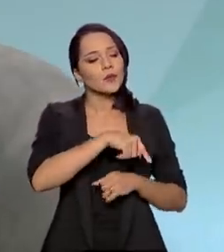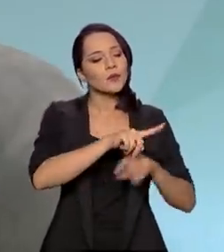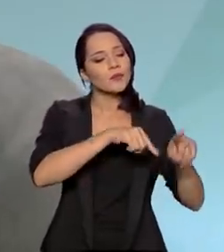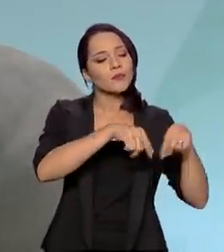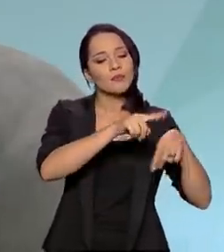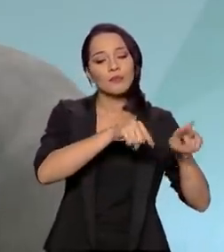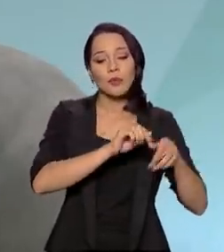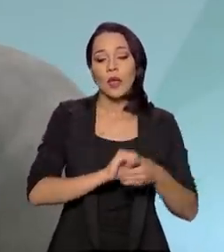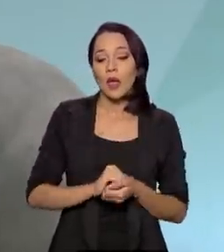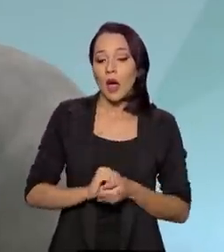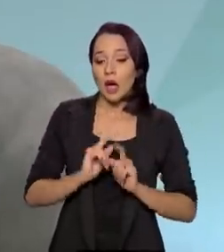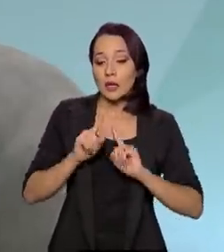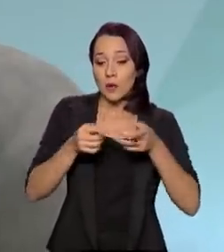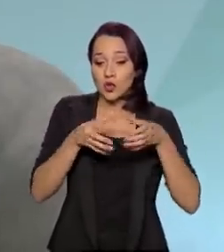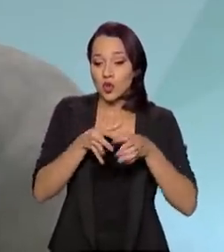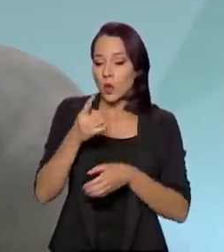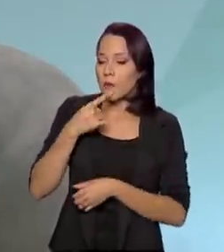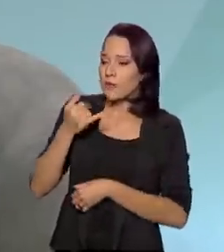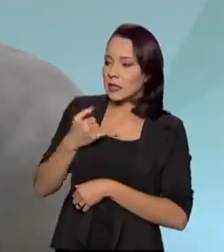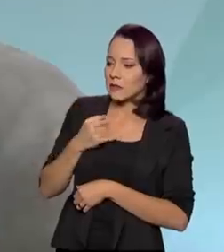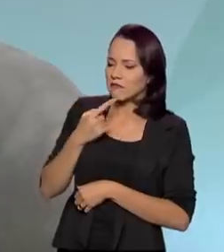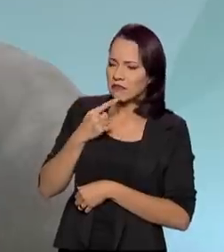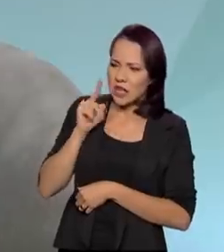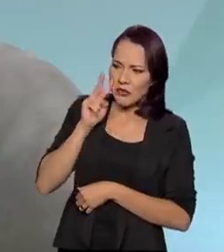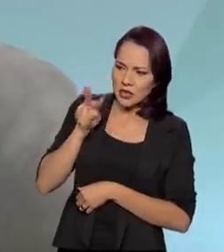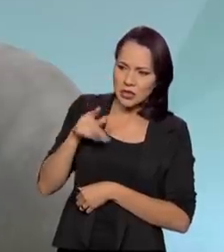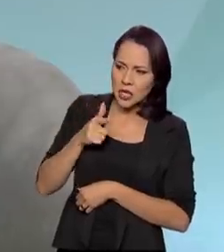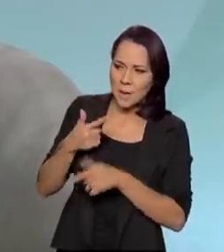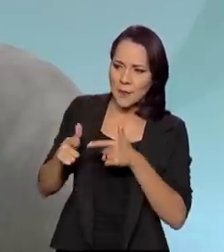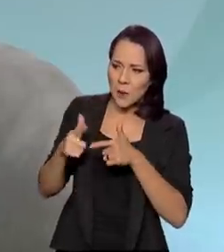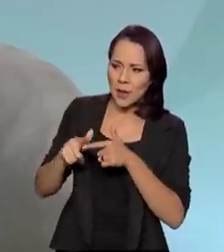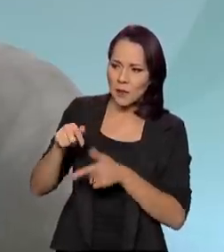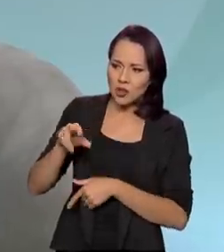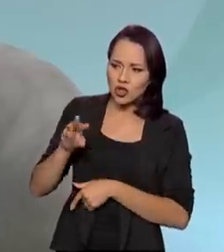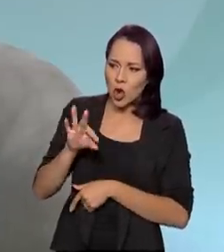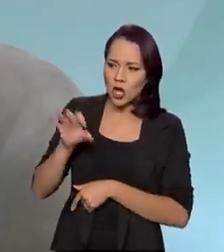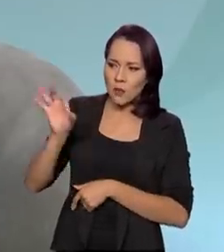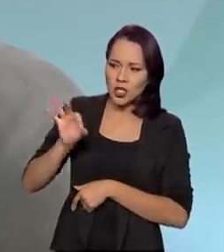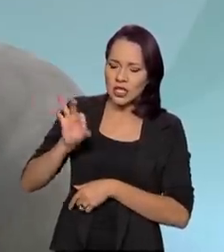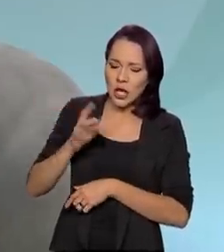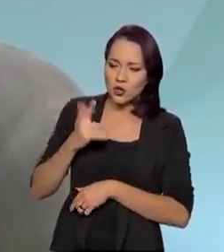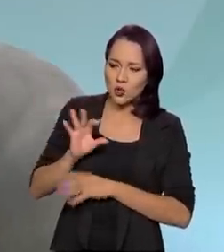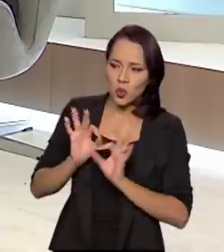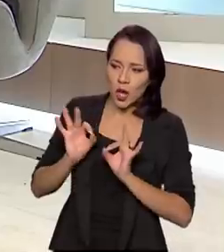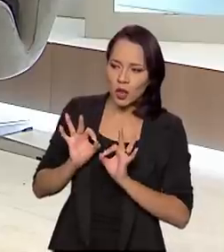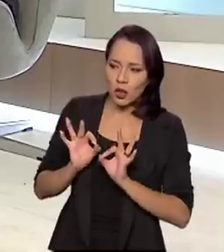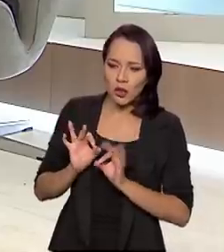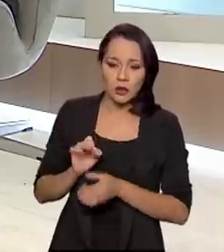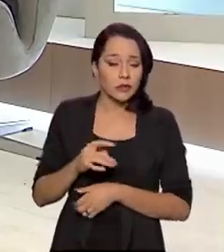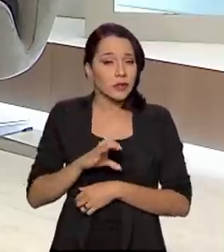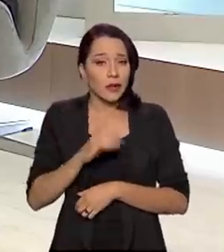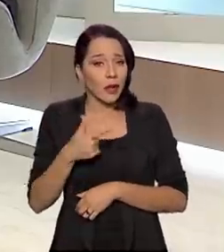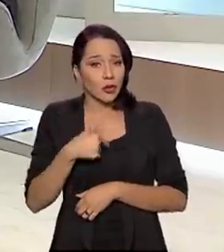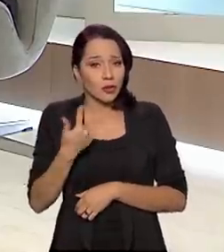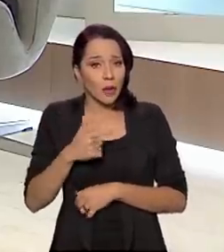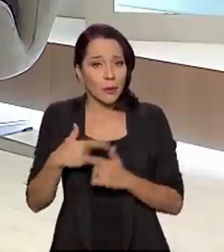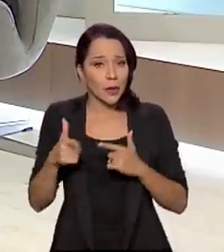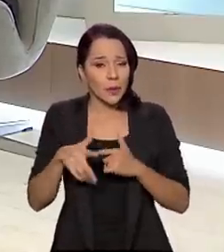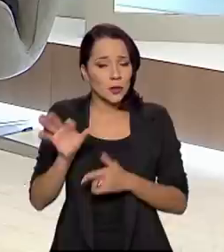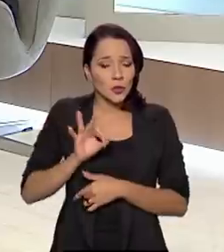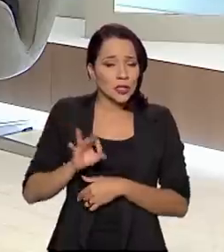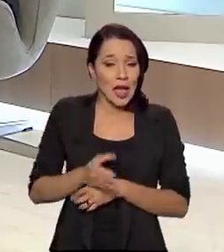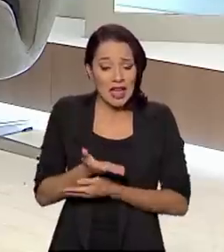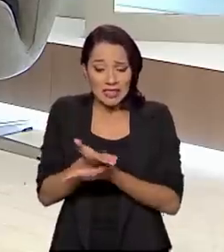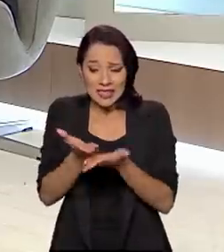Eles falaram para mim, nós vimos que o senhor não tem problema de cota. Eu falei, claro que não tem problema de cota. Eu aqui, isso aqui